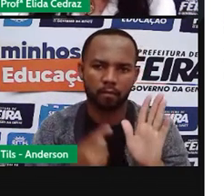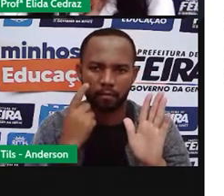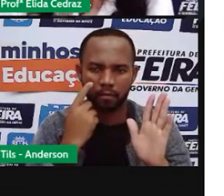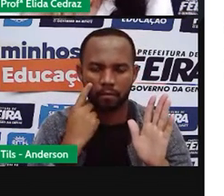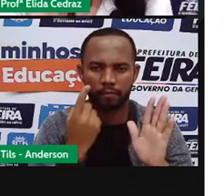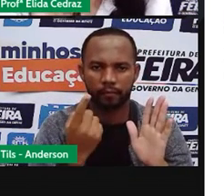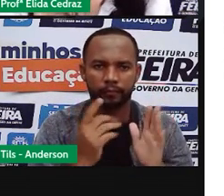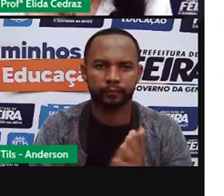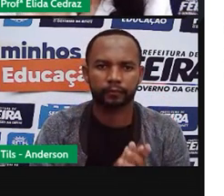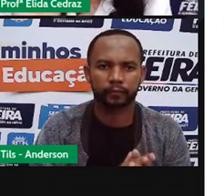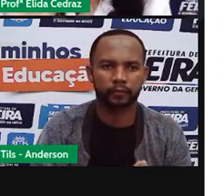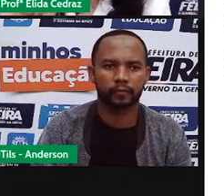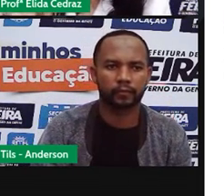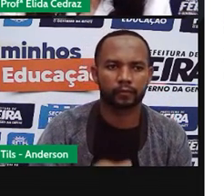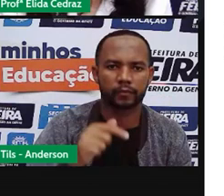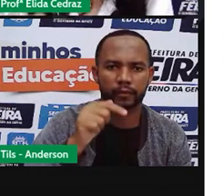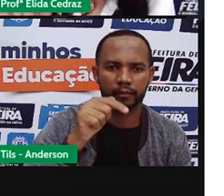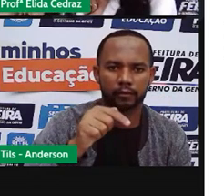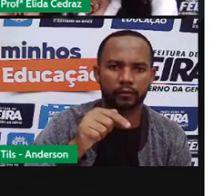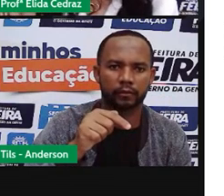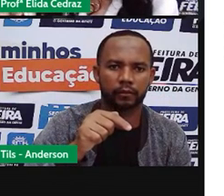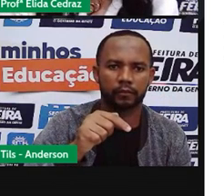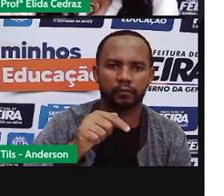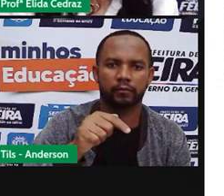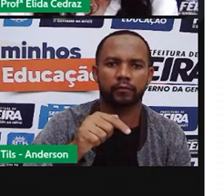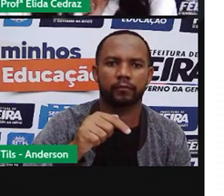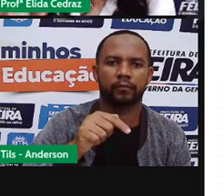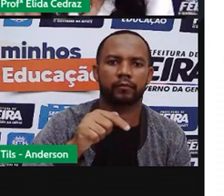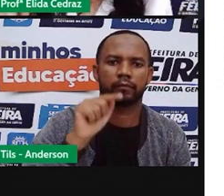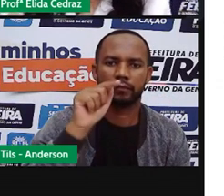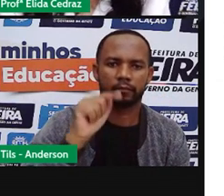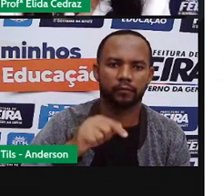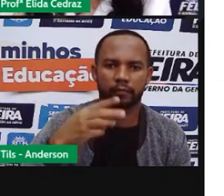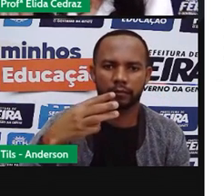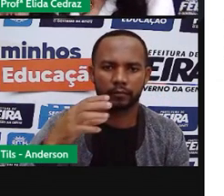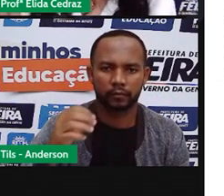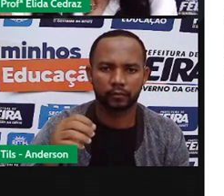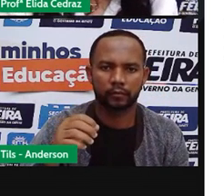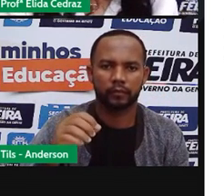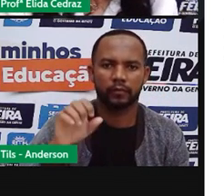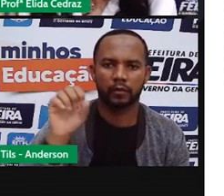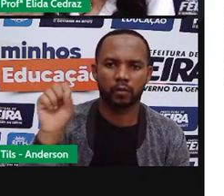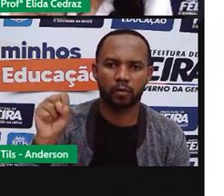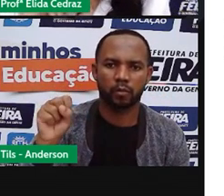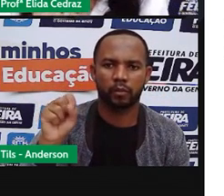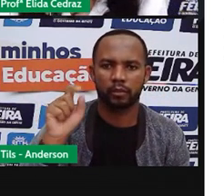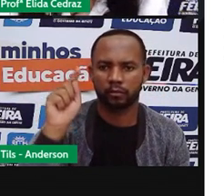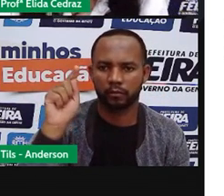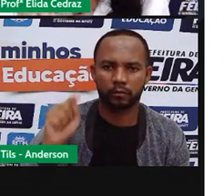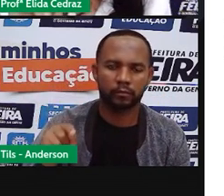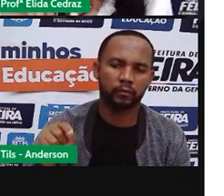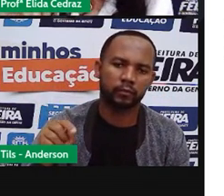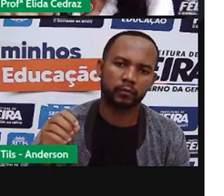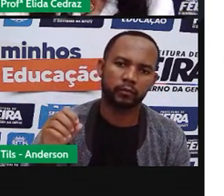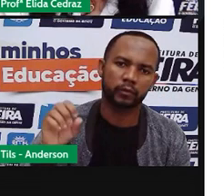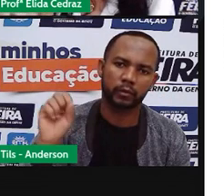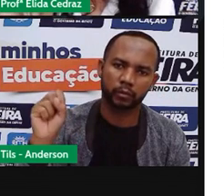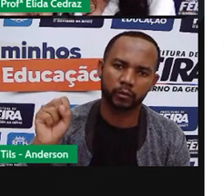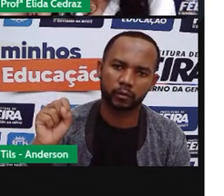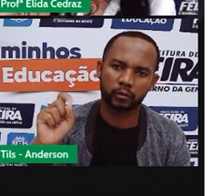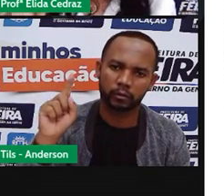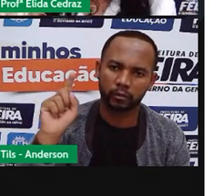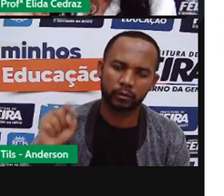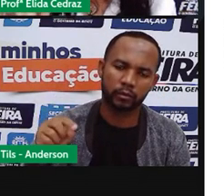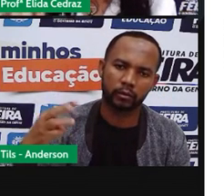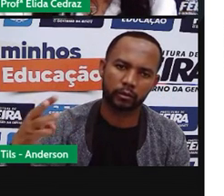fez ele colocou os horários sete e trinta oito sete e trinta nove nove e